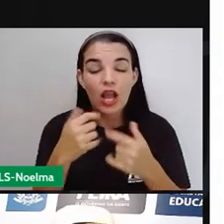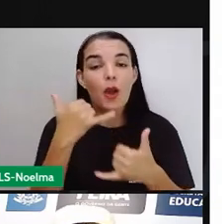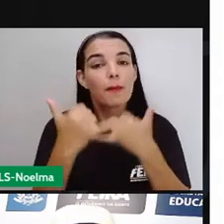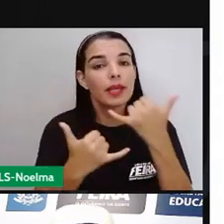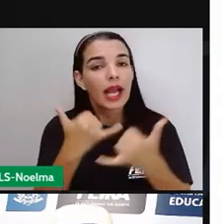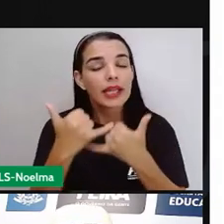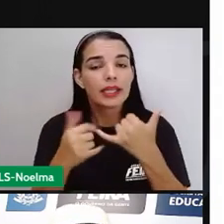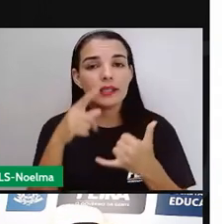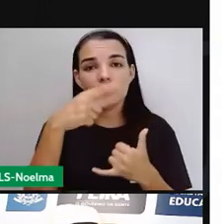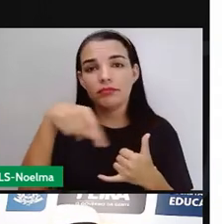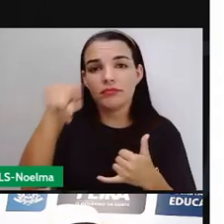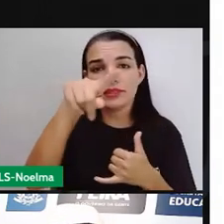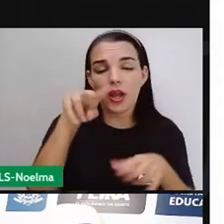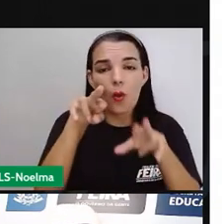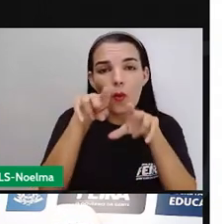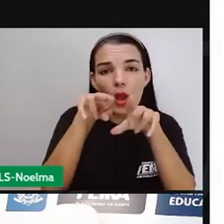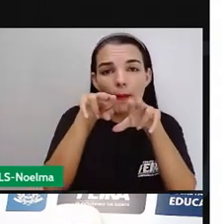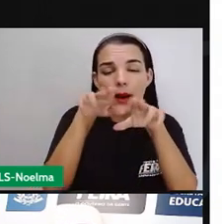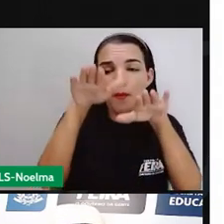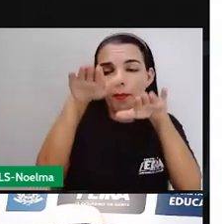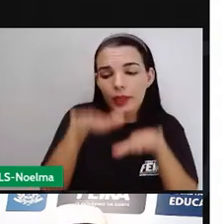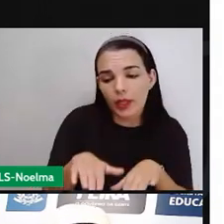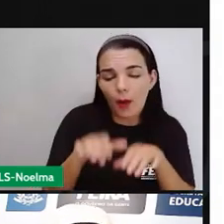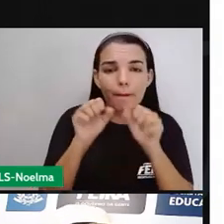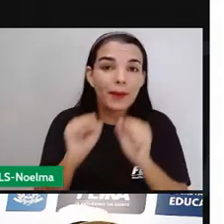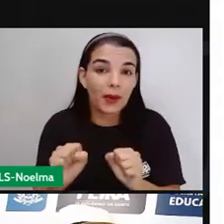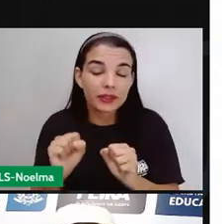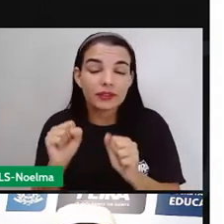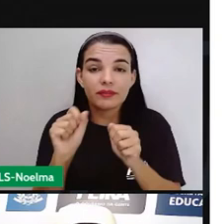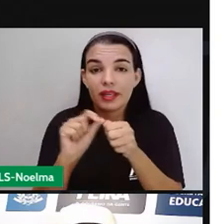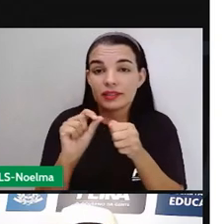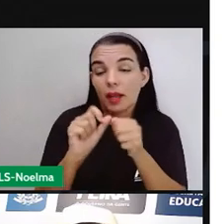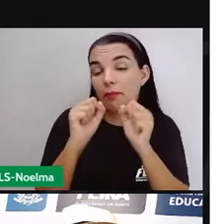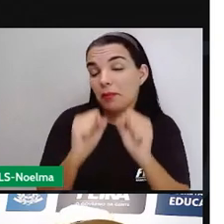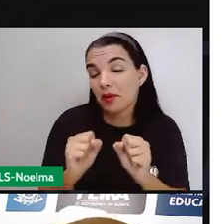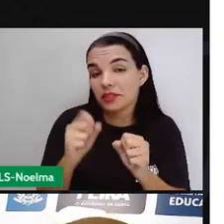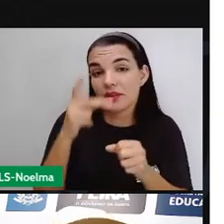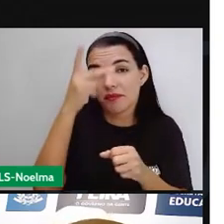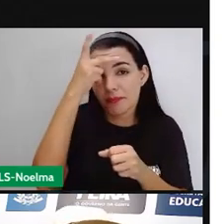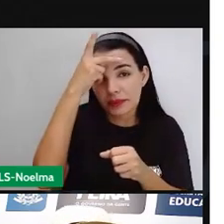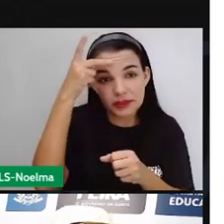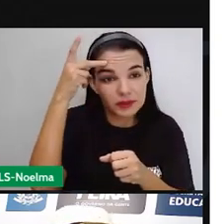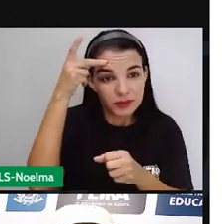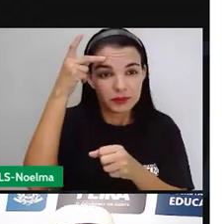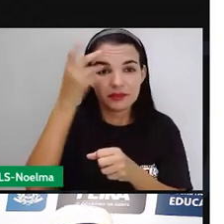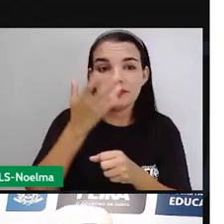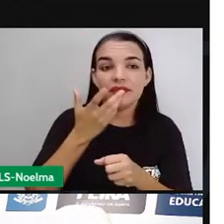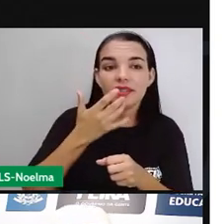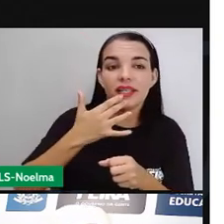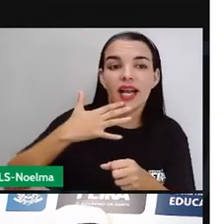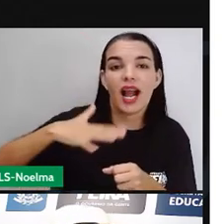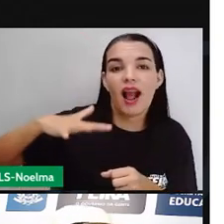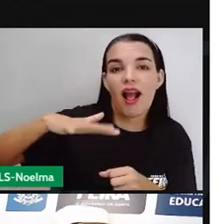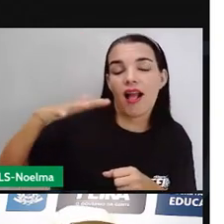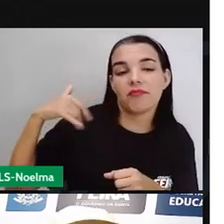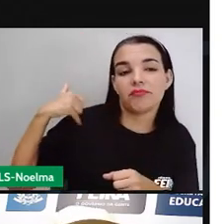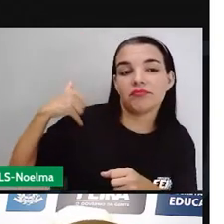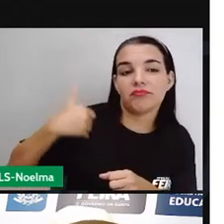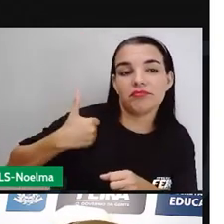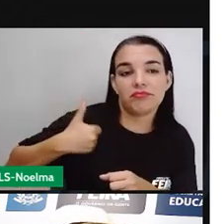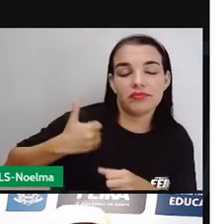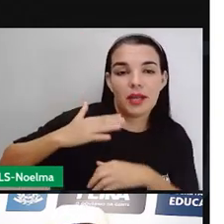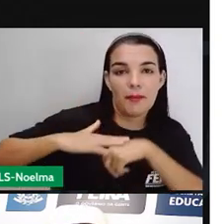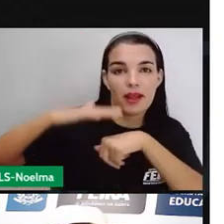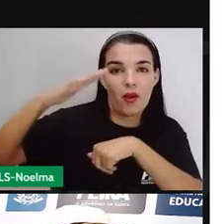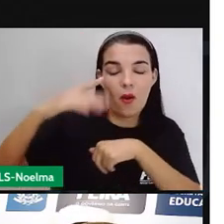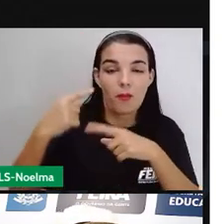irmãos menores podem fazer, brincadeiras que vocês podem fazer também. Tem brincadeiras para crianças maiores, né? Que exigem